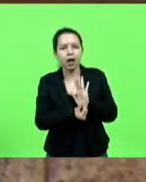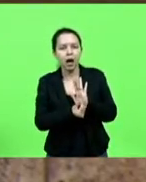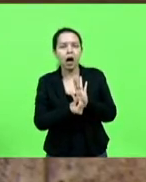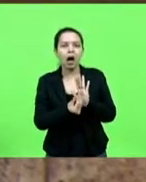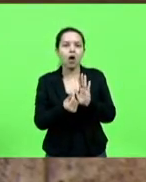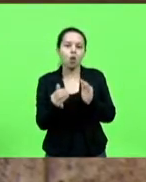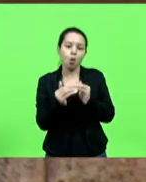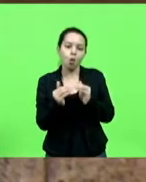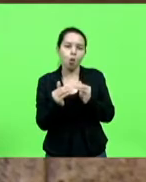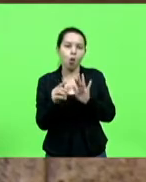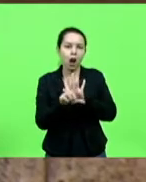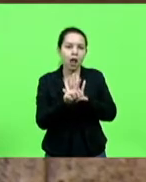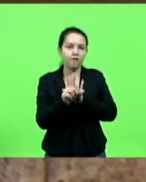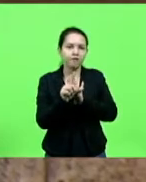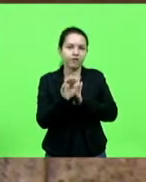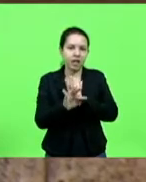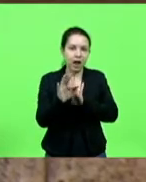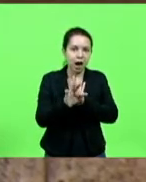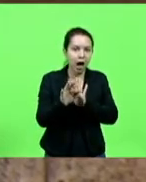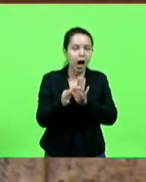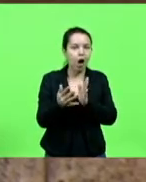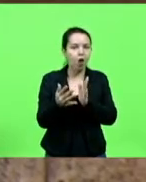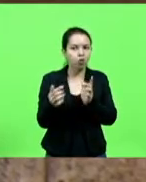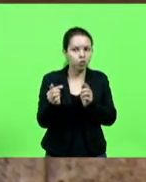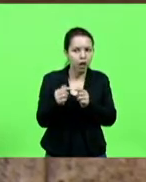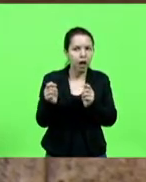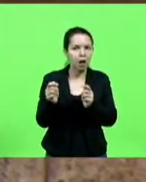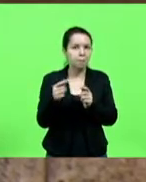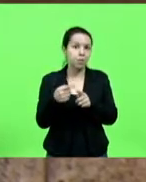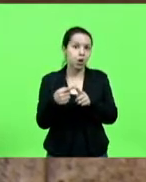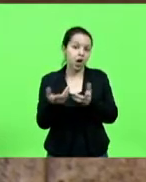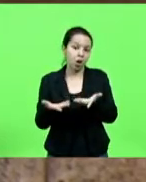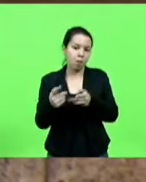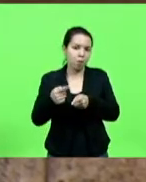federal agora que nos proíbe a situação de dar aumento até o final do ano.